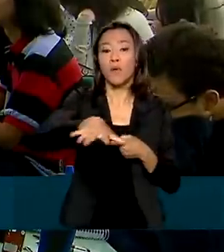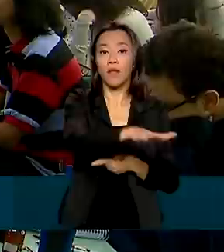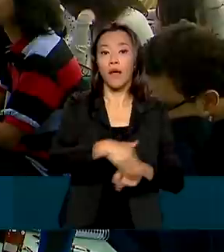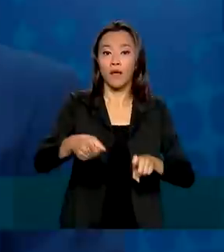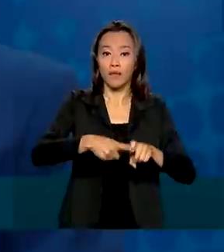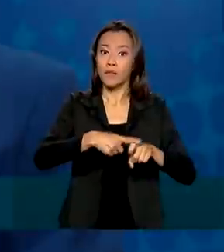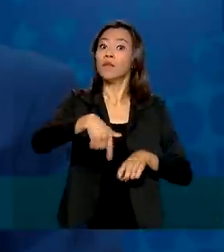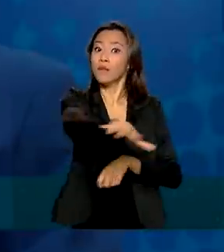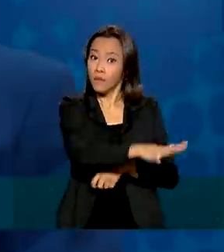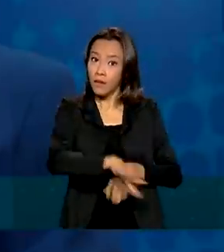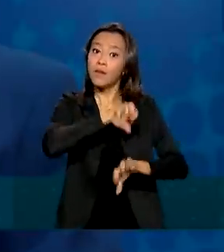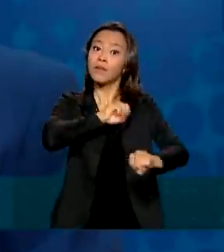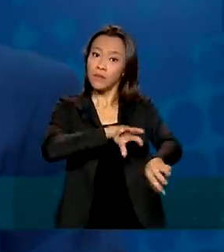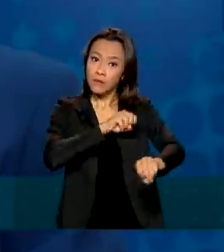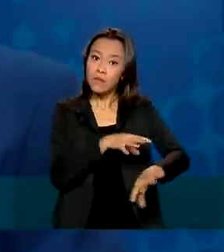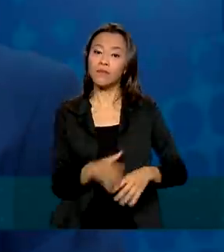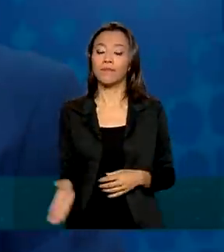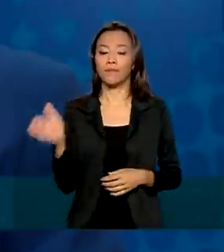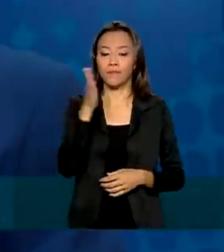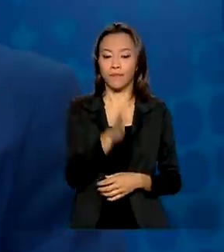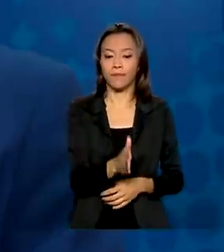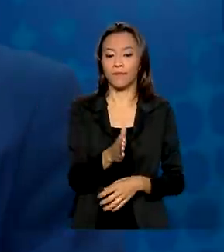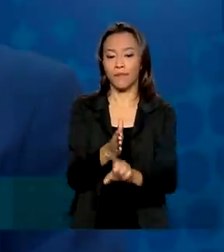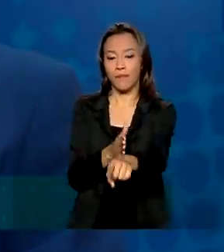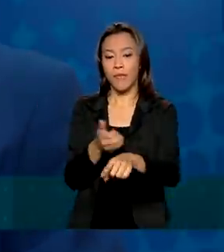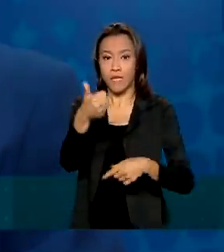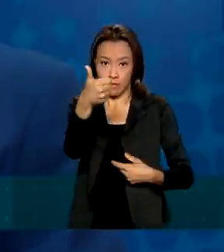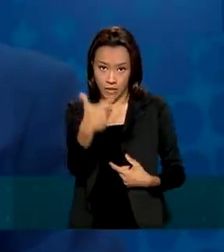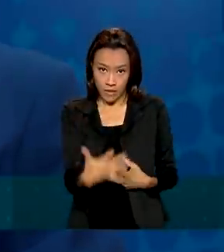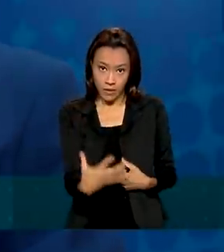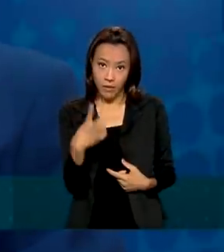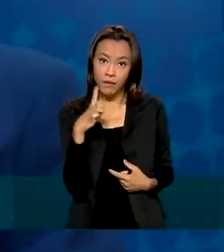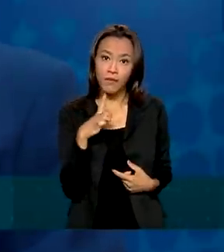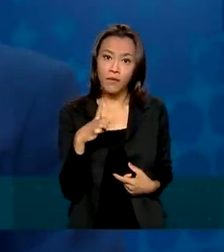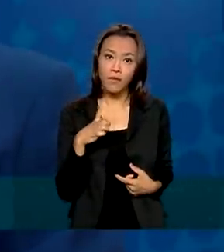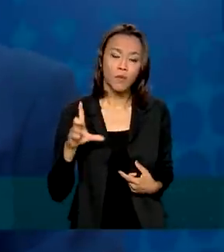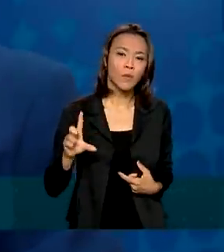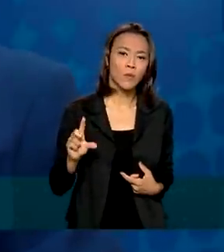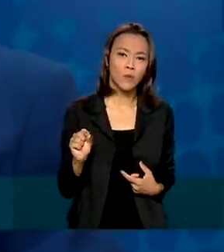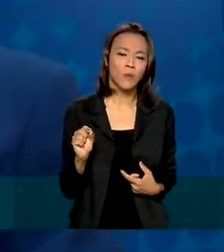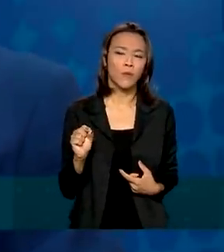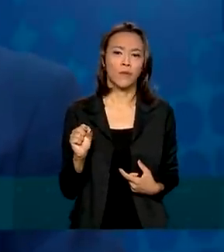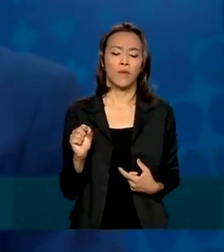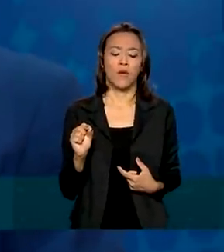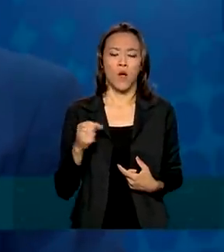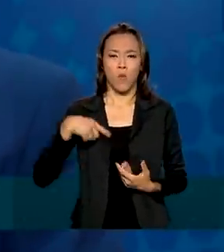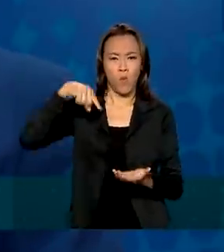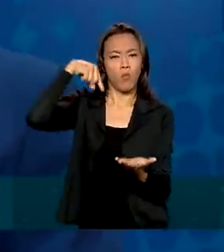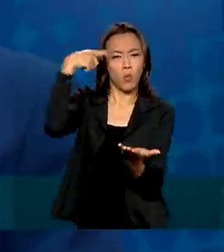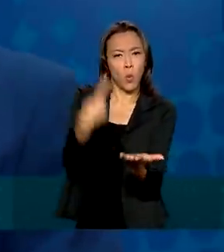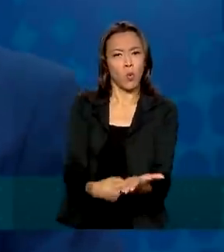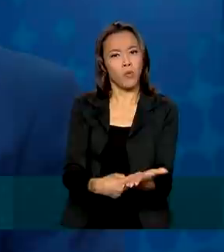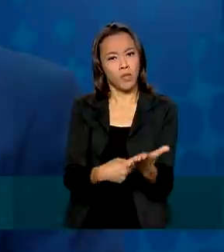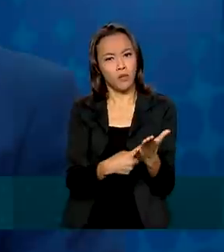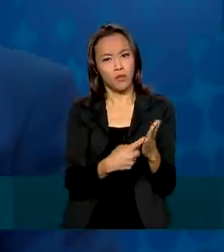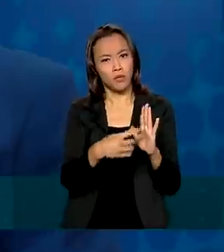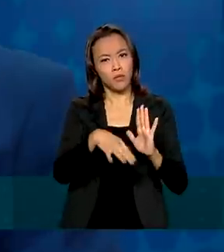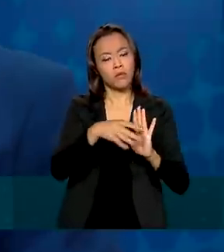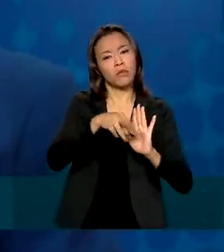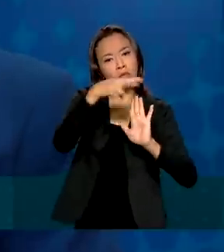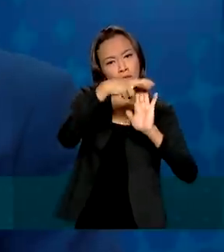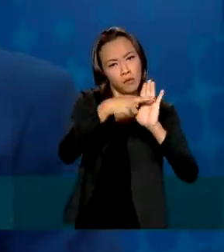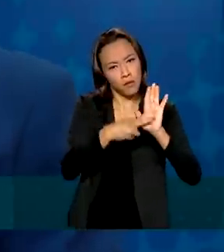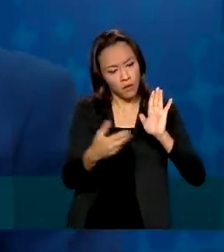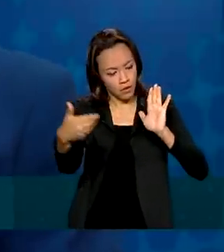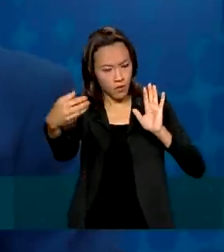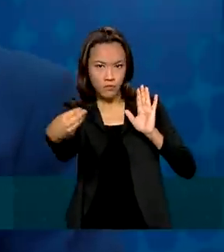na educação. Temos também uma grande obrigação prevista no edital para a cobertura de rodovias